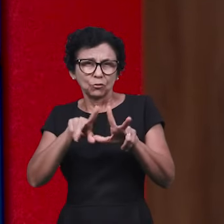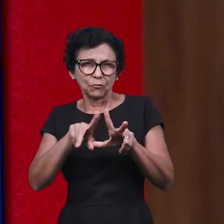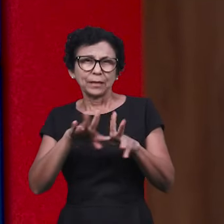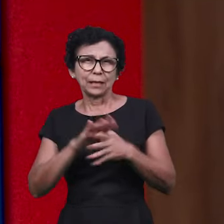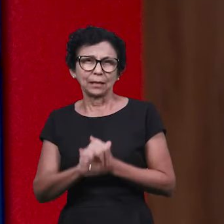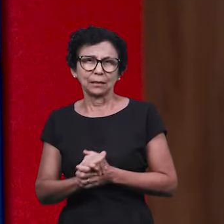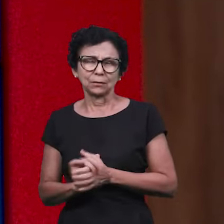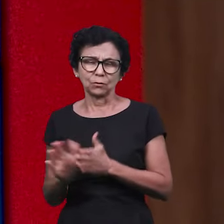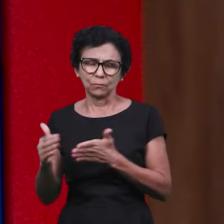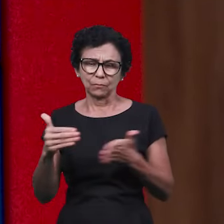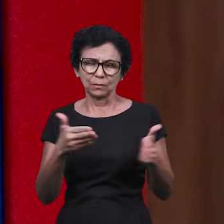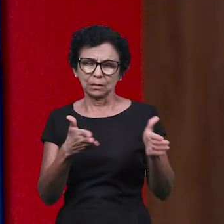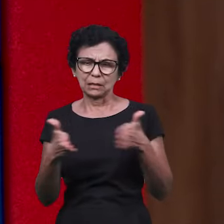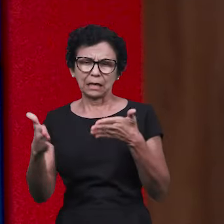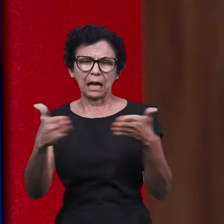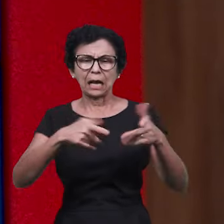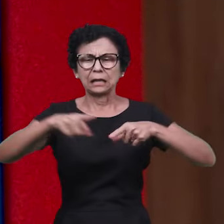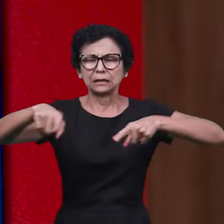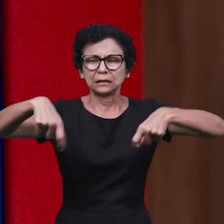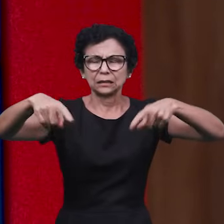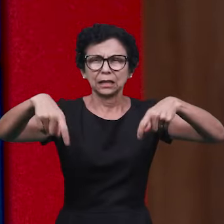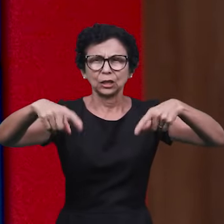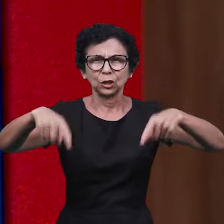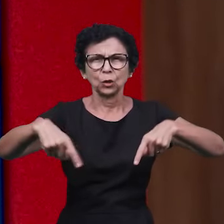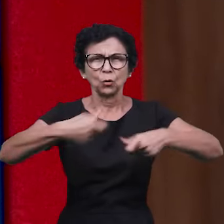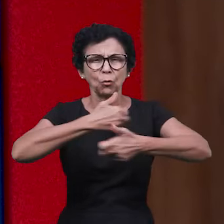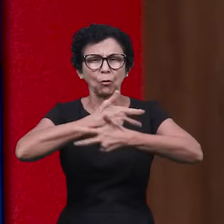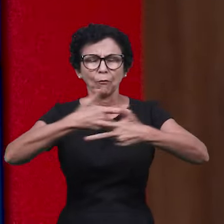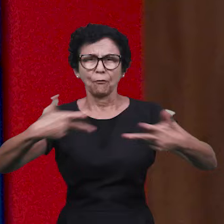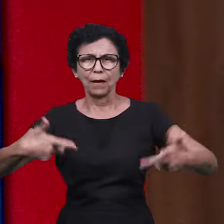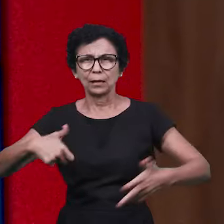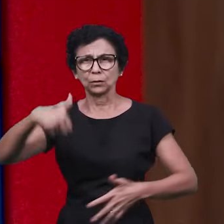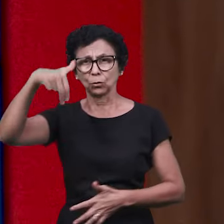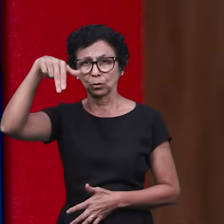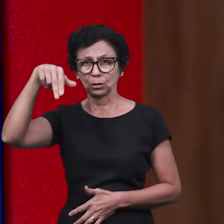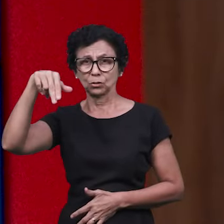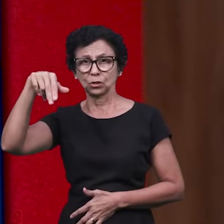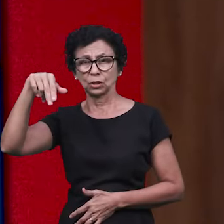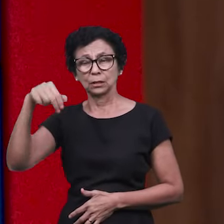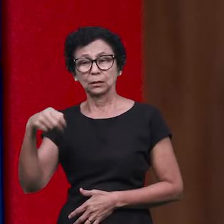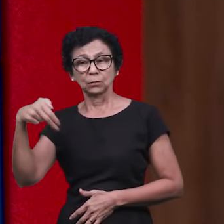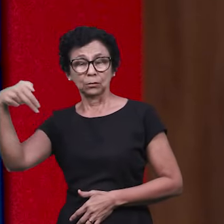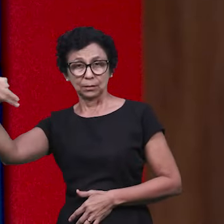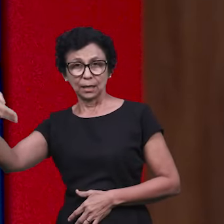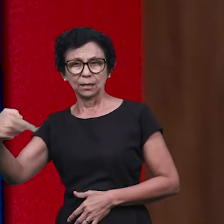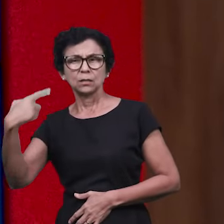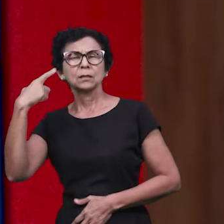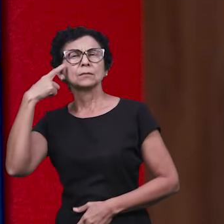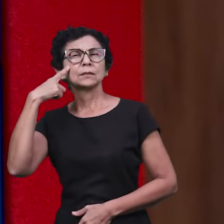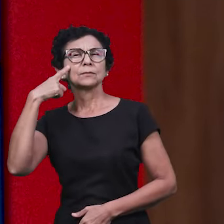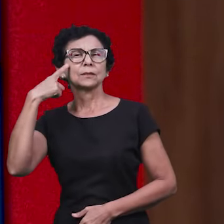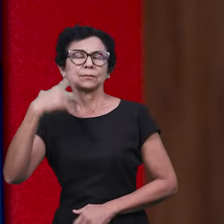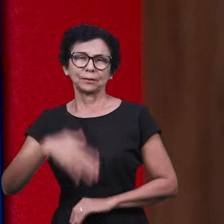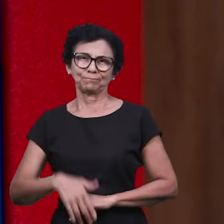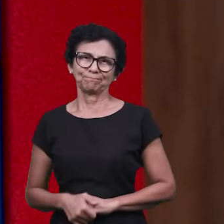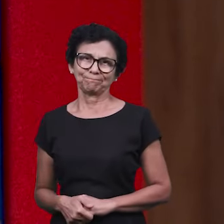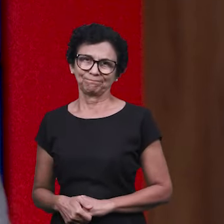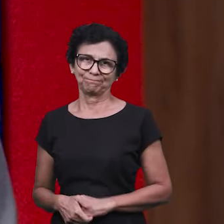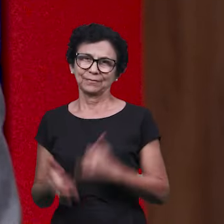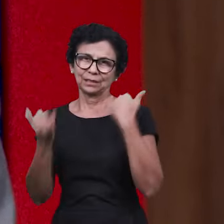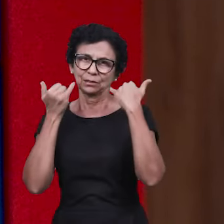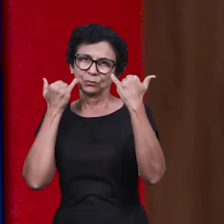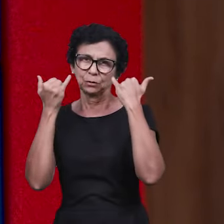ver. Você vai conhecer um pouco mais. Na edição do Norte e Nordeste, dessa semana, você vai conferir mais